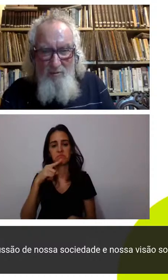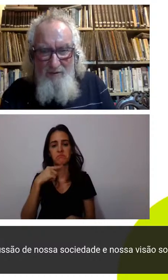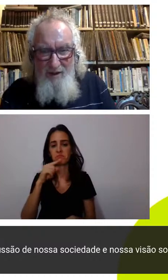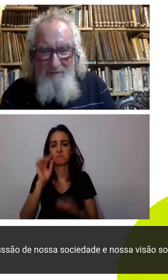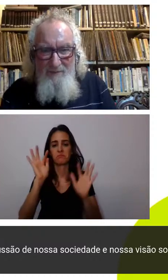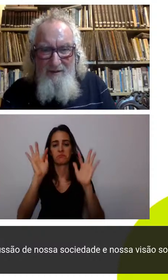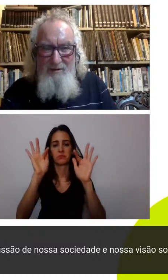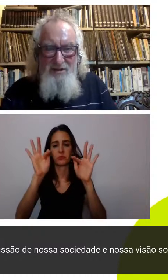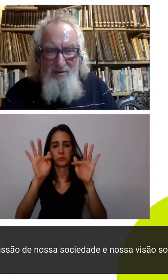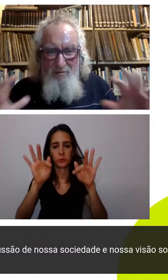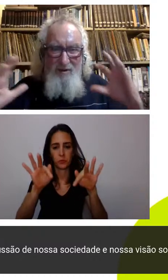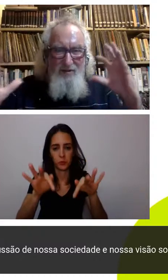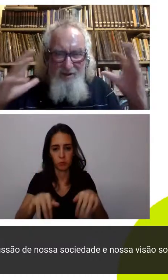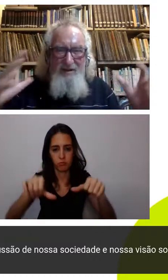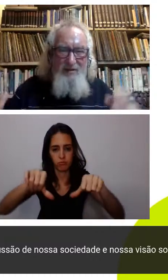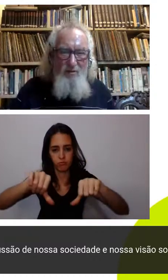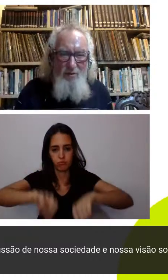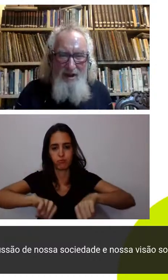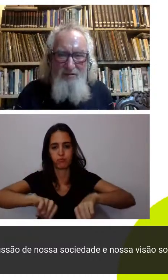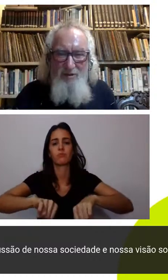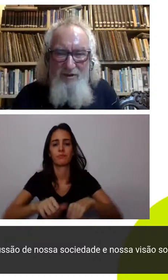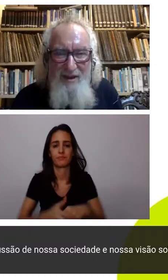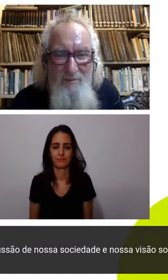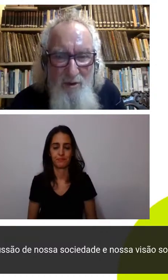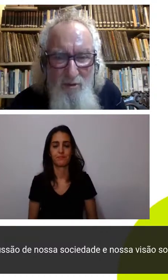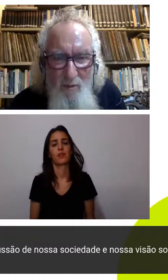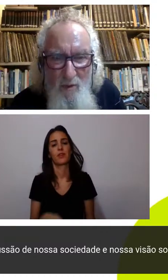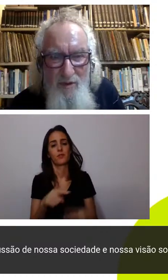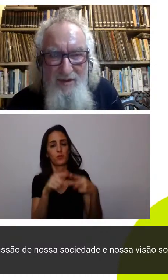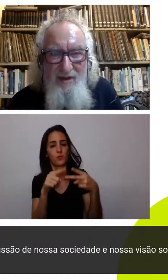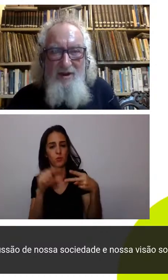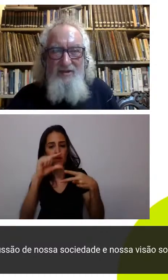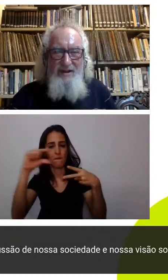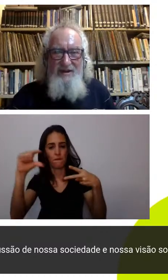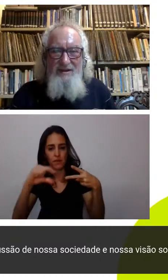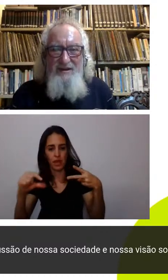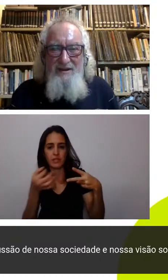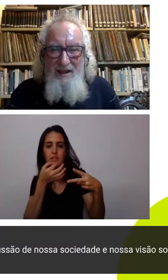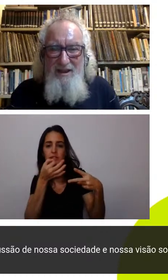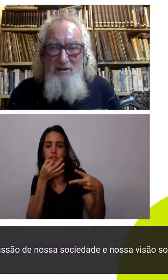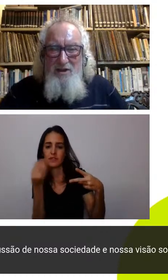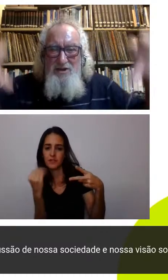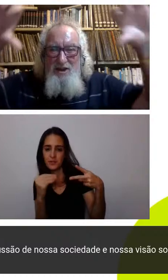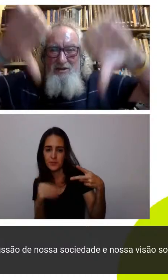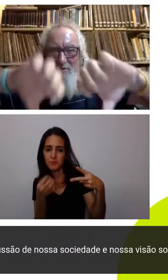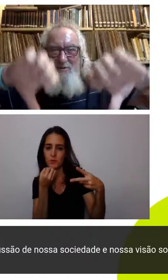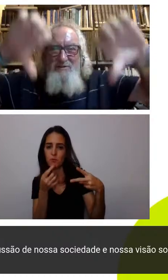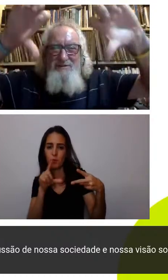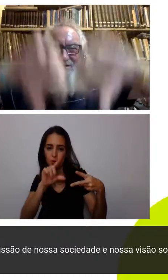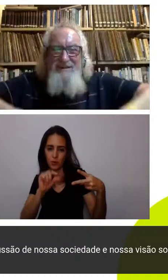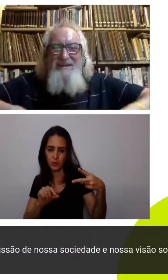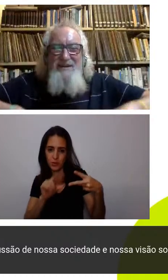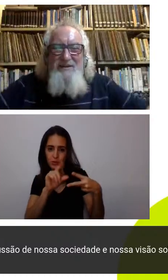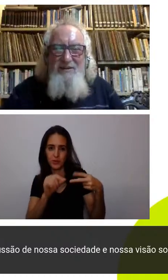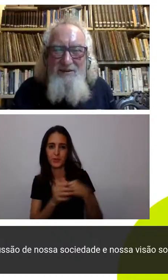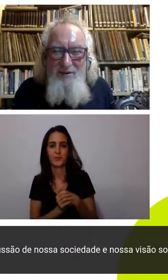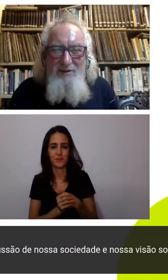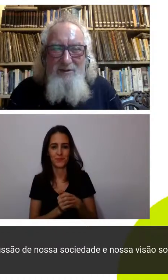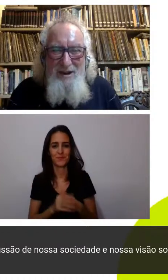sem dúvida então achei duas colocações aí muito boas até entendi aí no